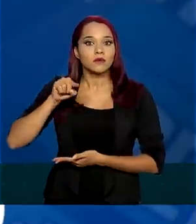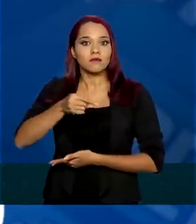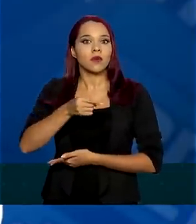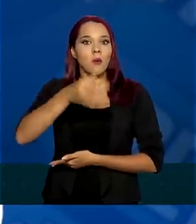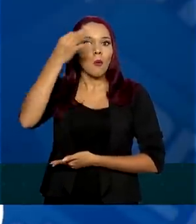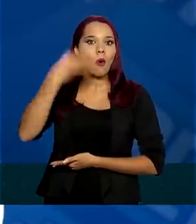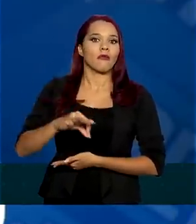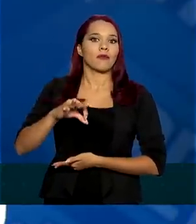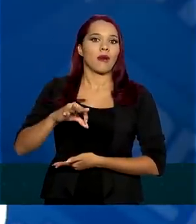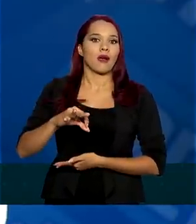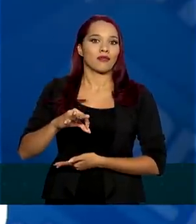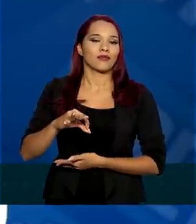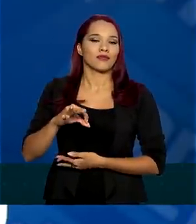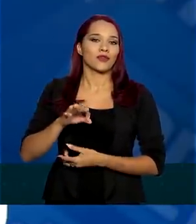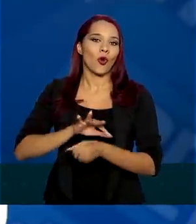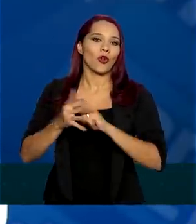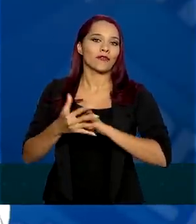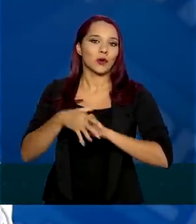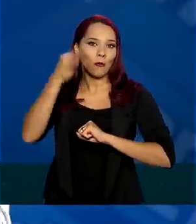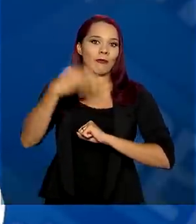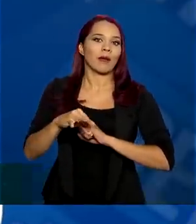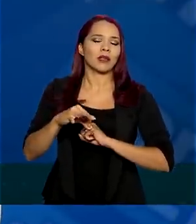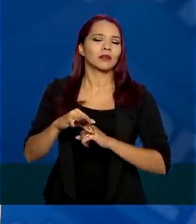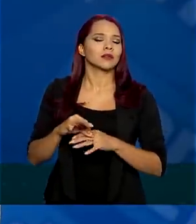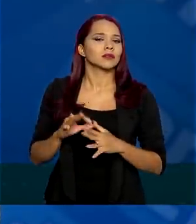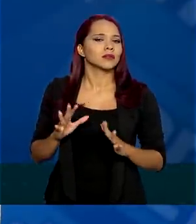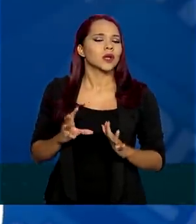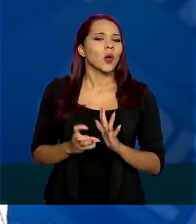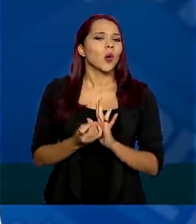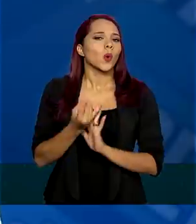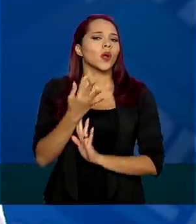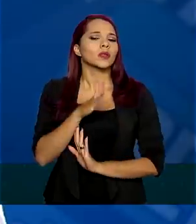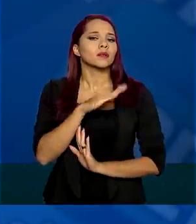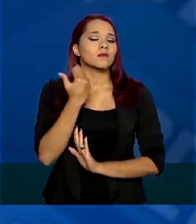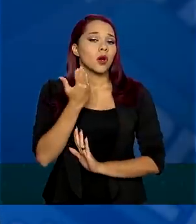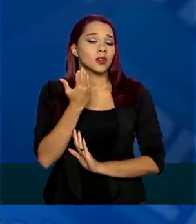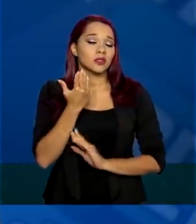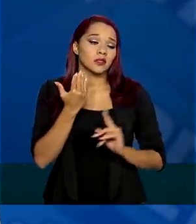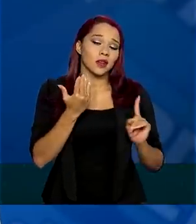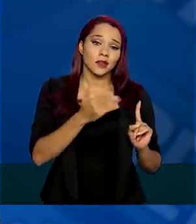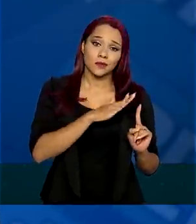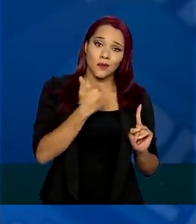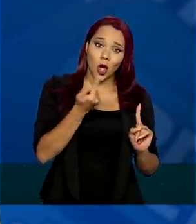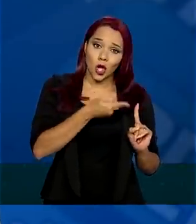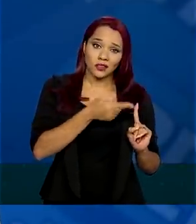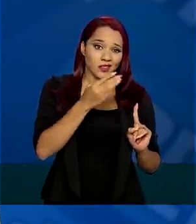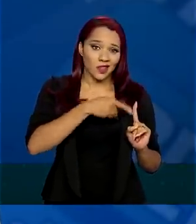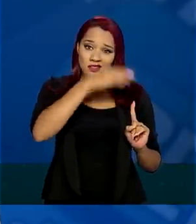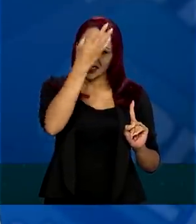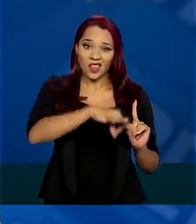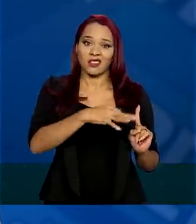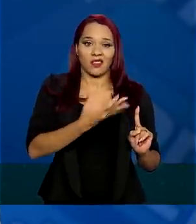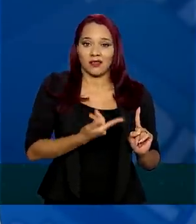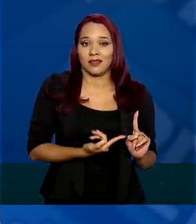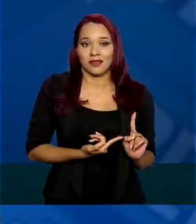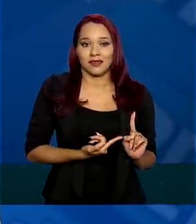confirmados. Ok. Quantos óbitos? Os óbitos são absolutos.